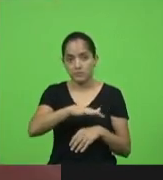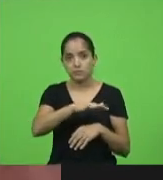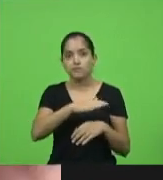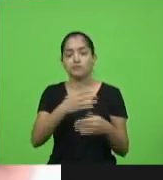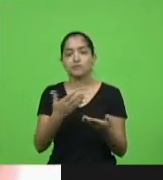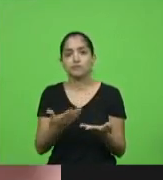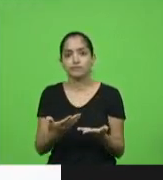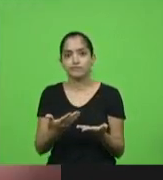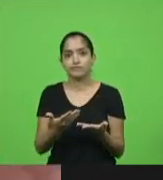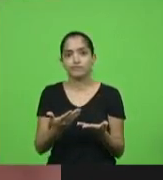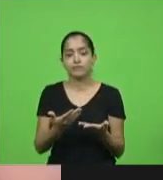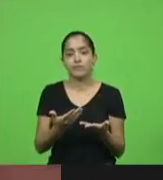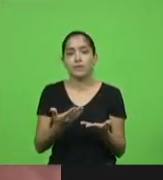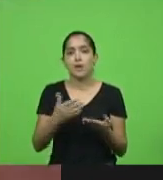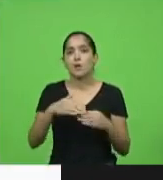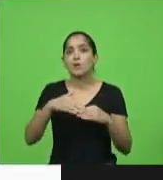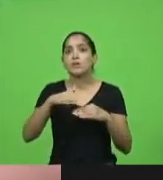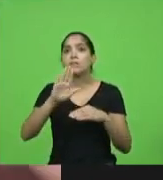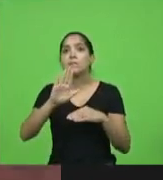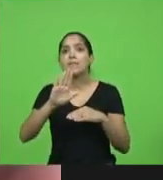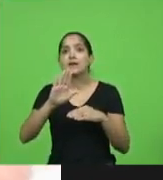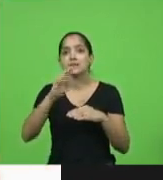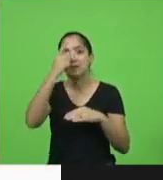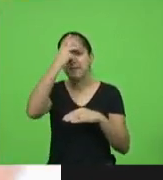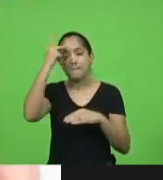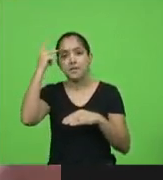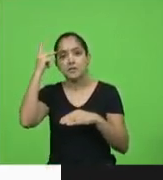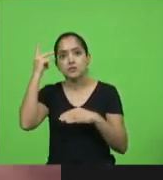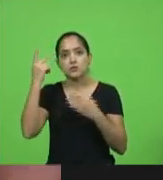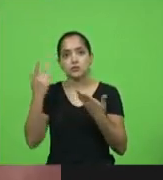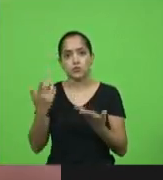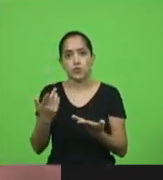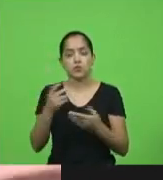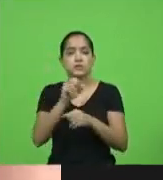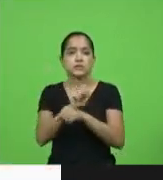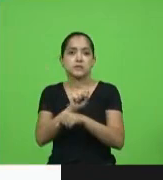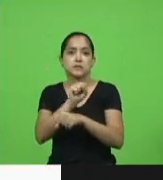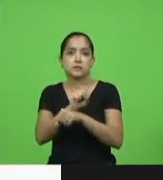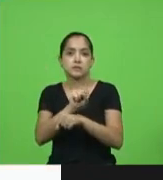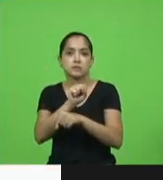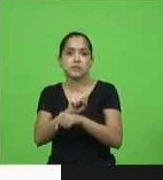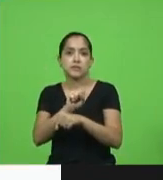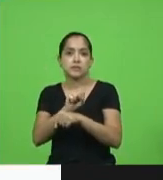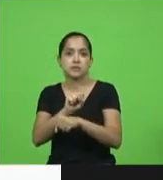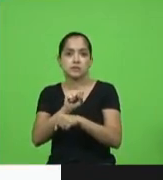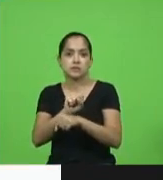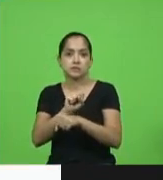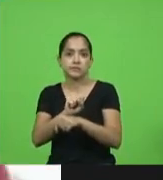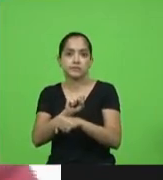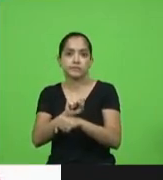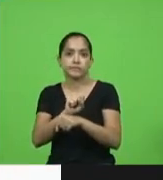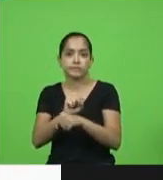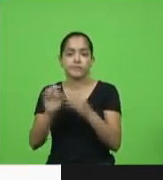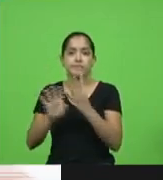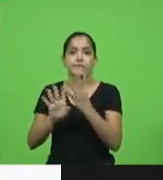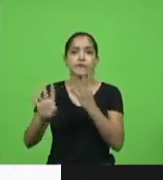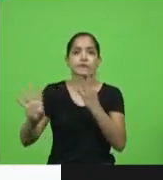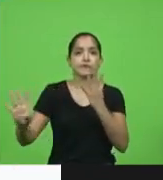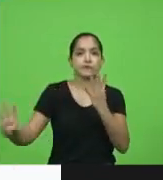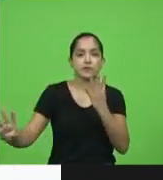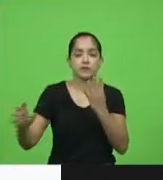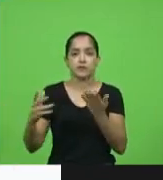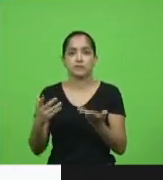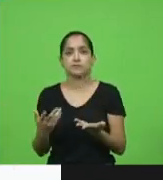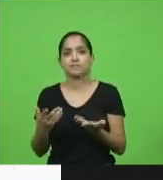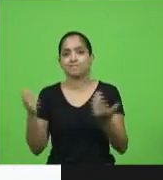o que mais tem paciente aguardando por leitos de UTI. A situação nunca